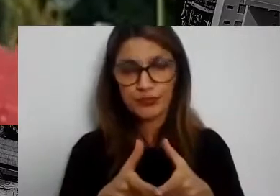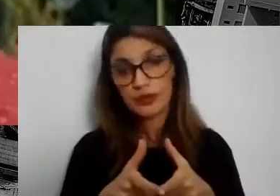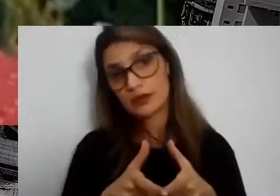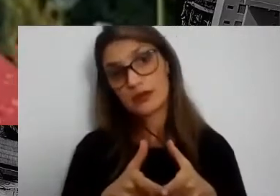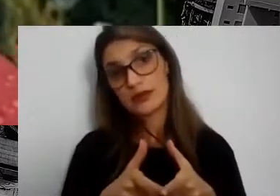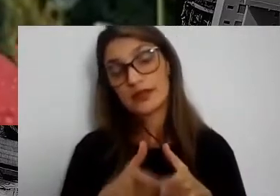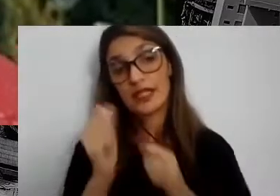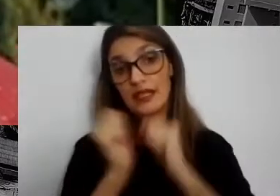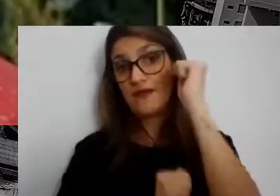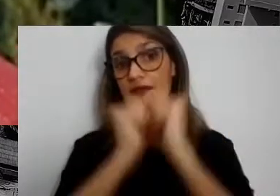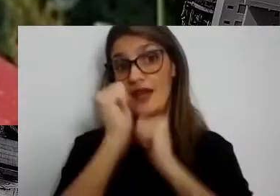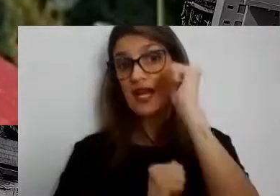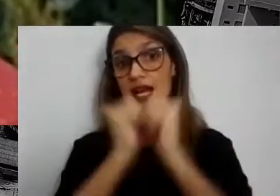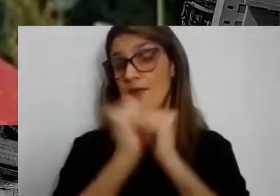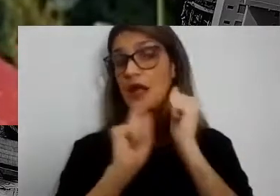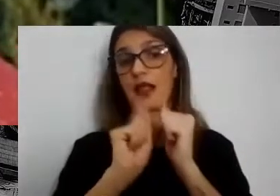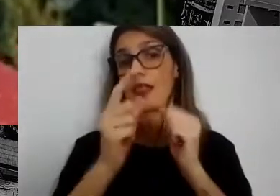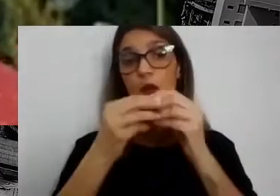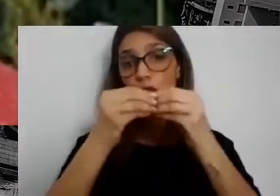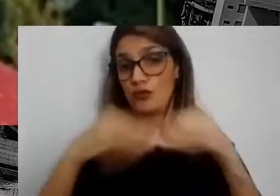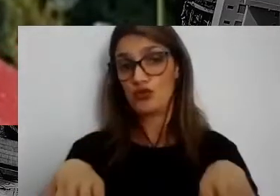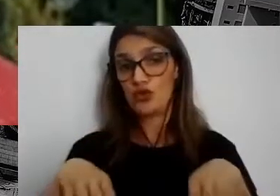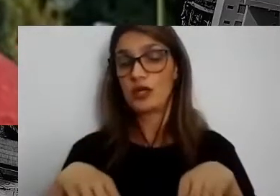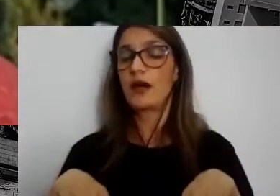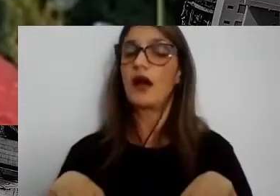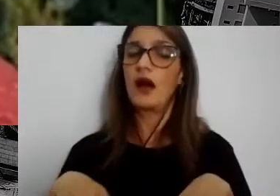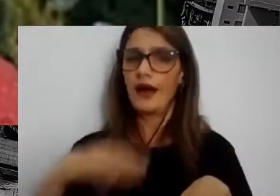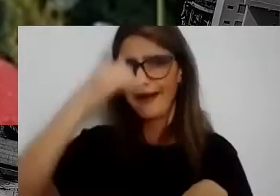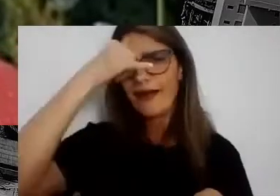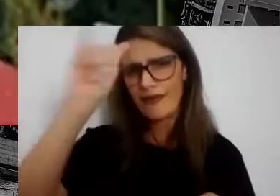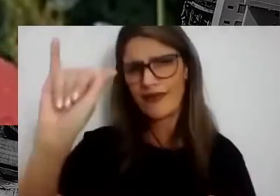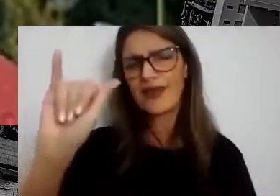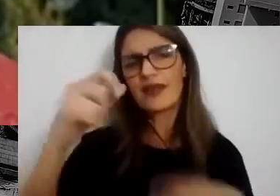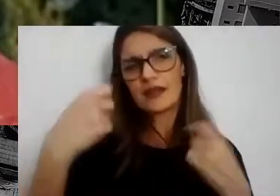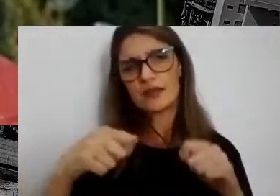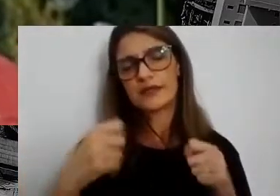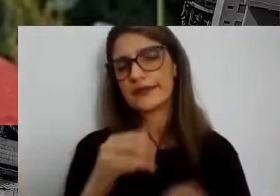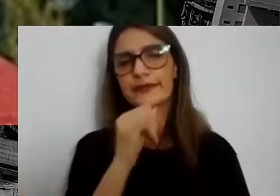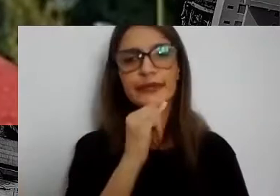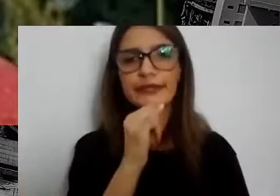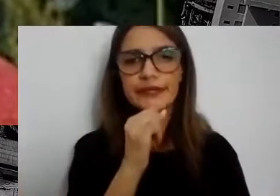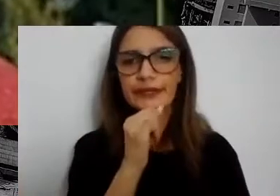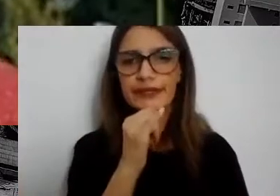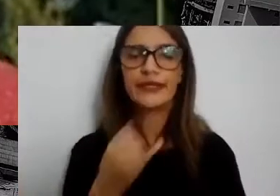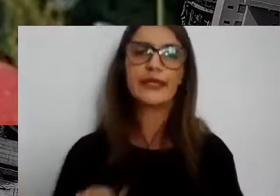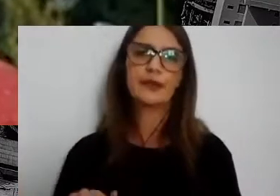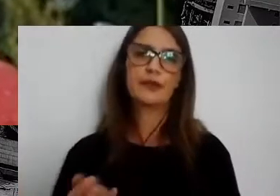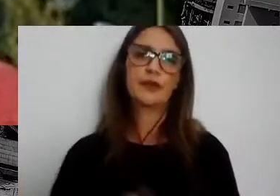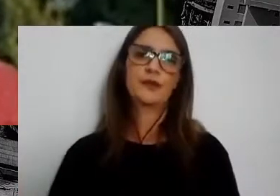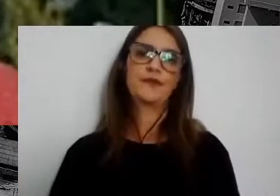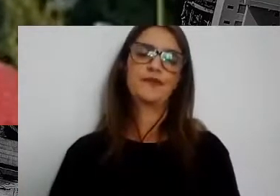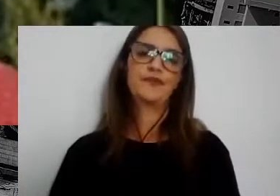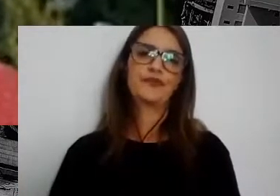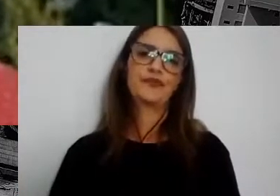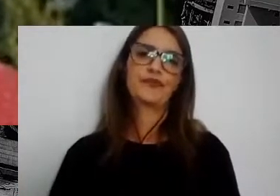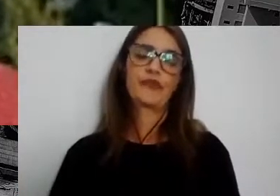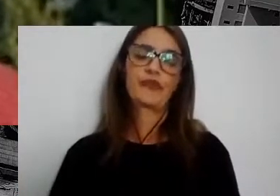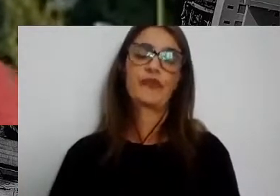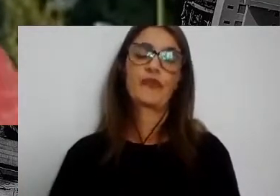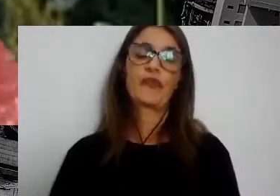ações que acabam que contribuem para a perenidade do nosso negócio. Para dar um exemplo, falando de eficiência hídrica dentro das nossas